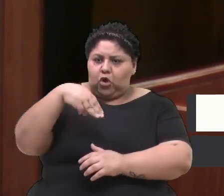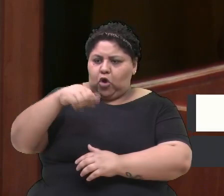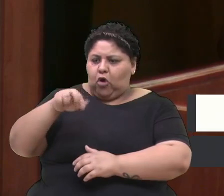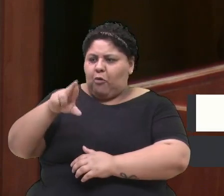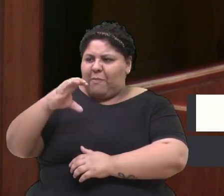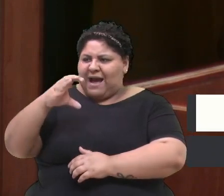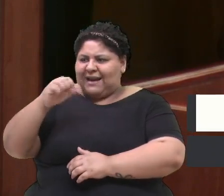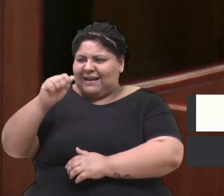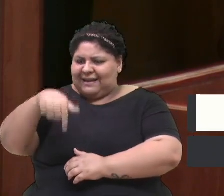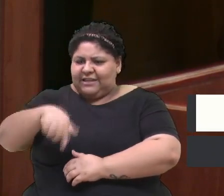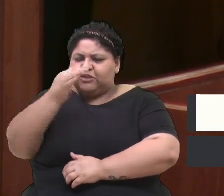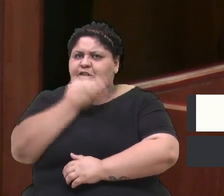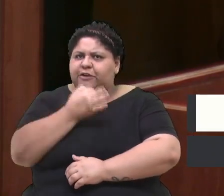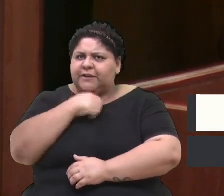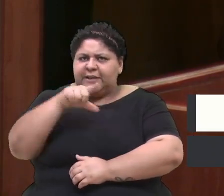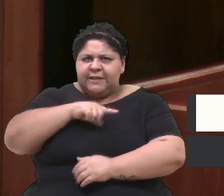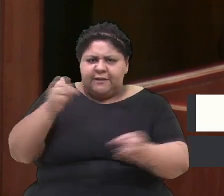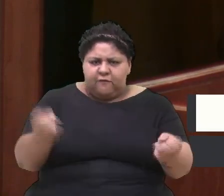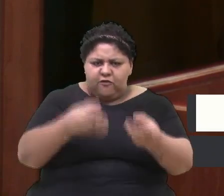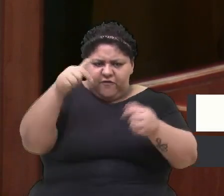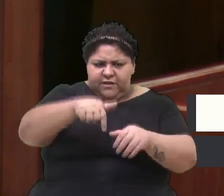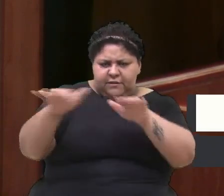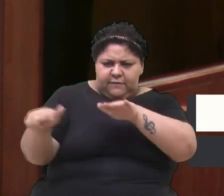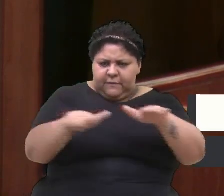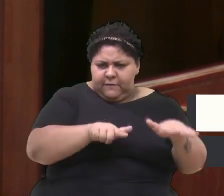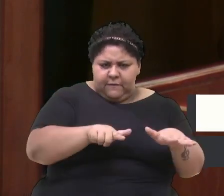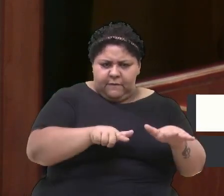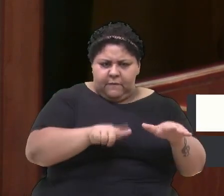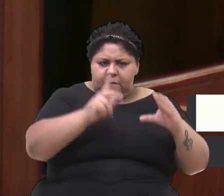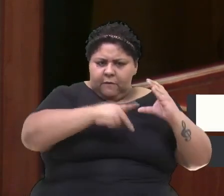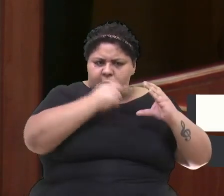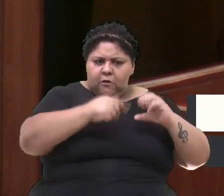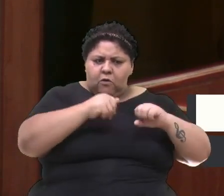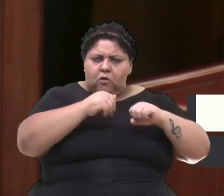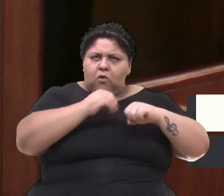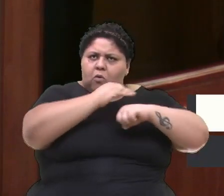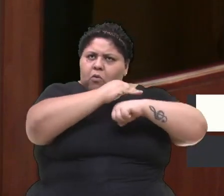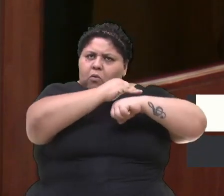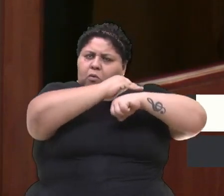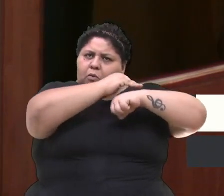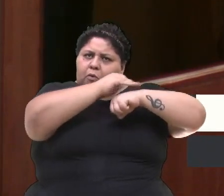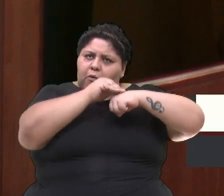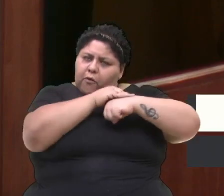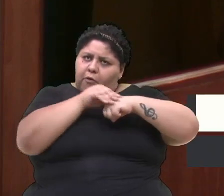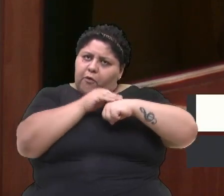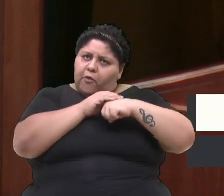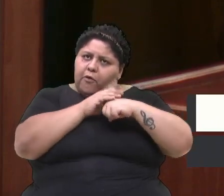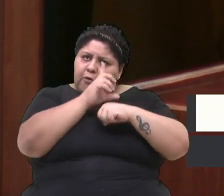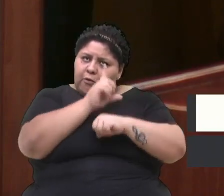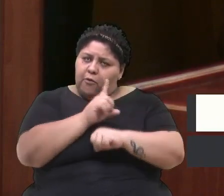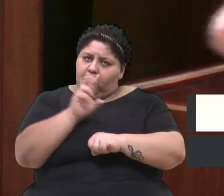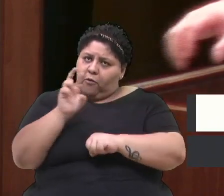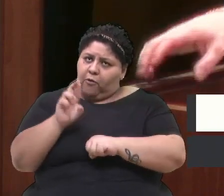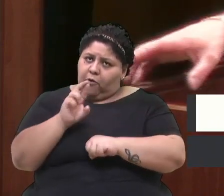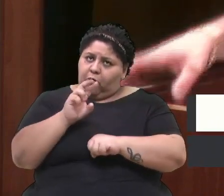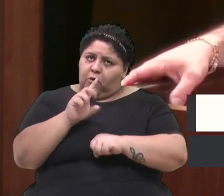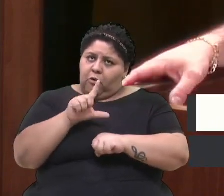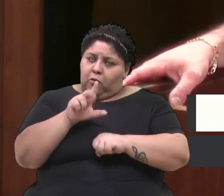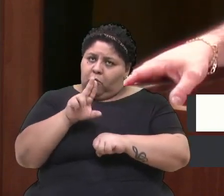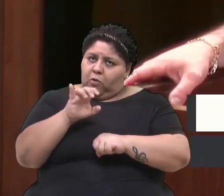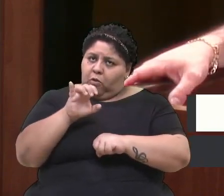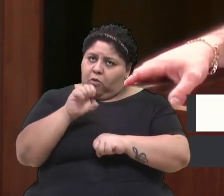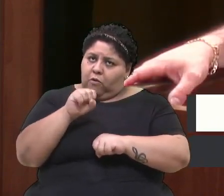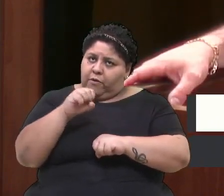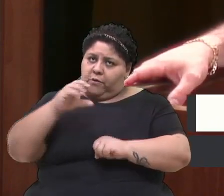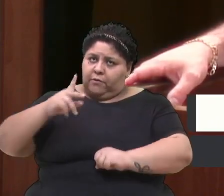no evento que teve essa semana aqui na Câmara conversávamos com o doutor Luiz Carlos Prado, Ministério Público,